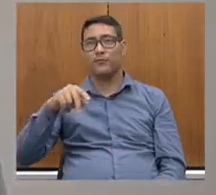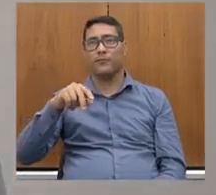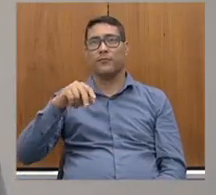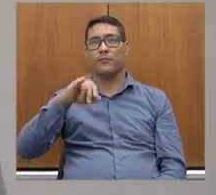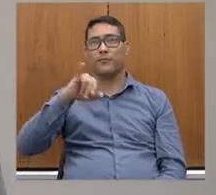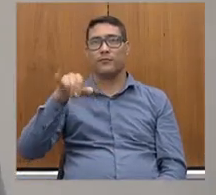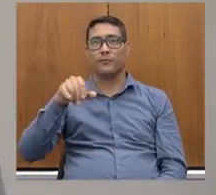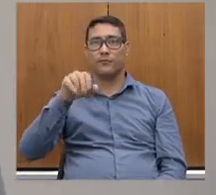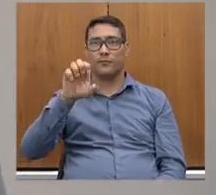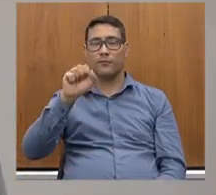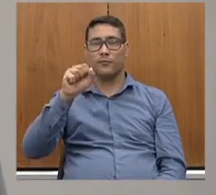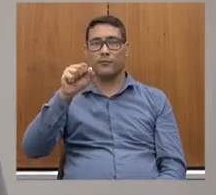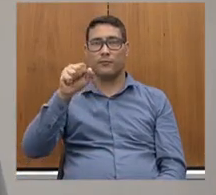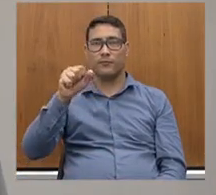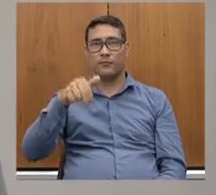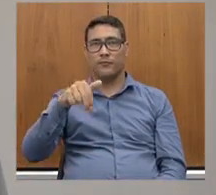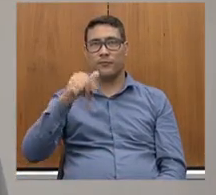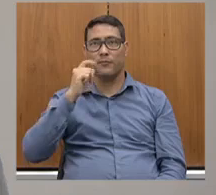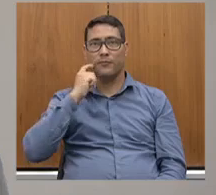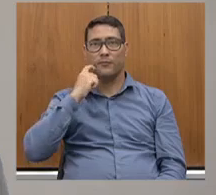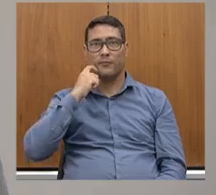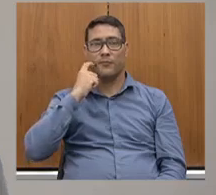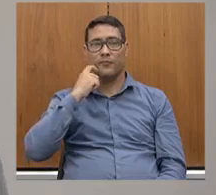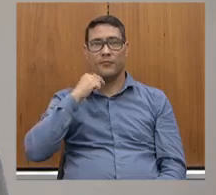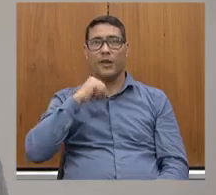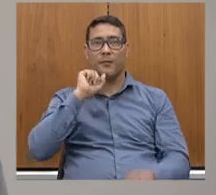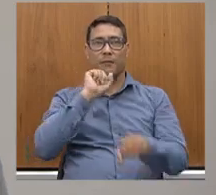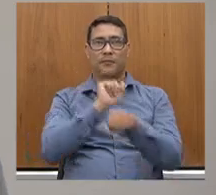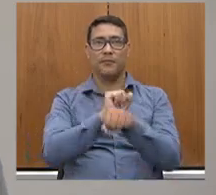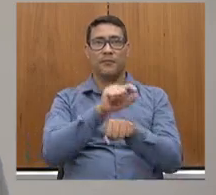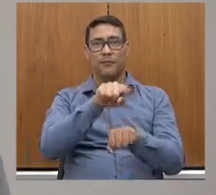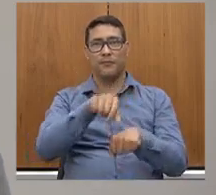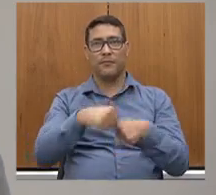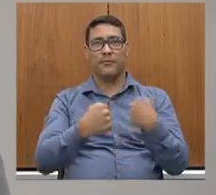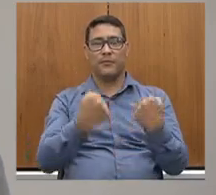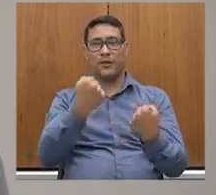parou o carro, deve ser na estação de Chinô que ele parou o carro.